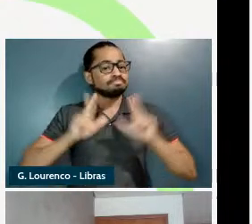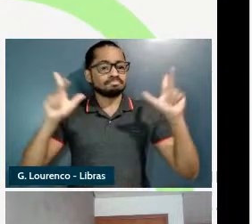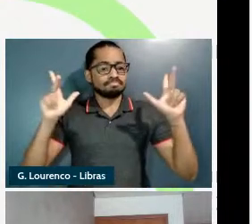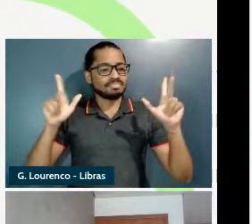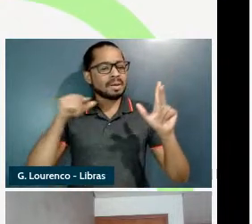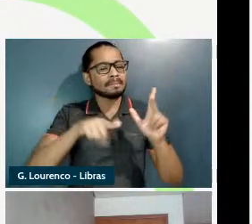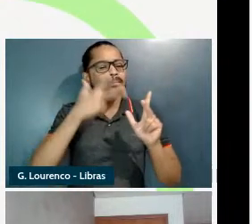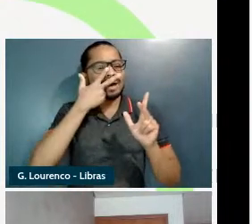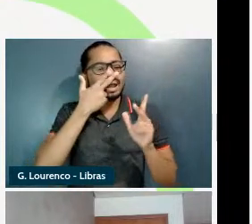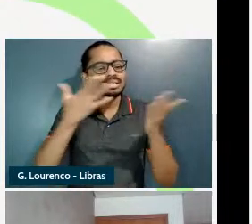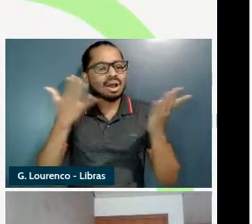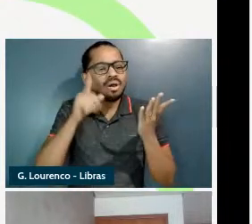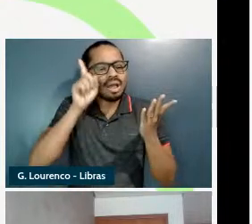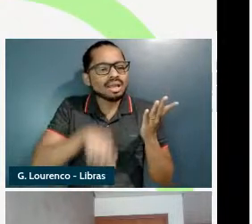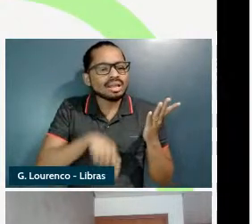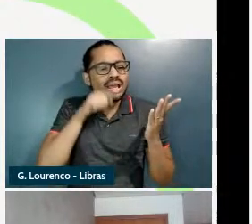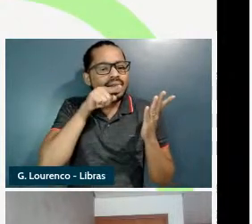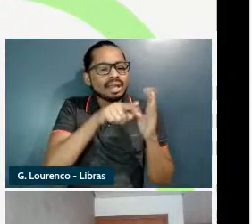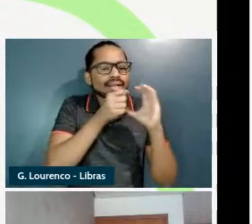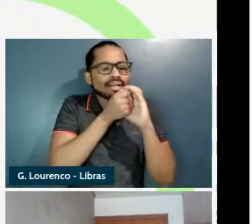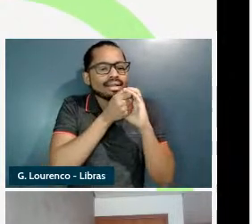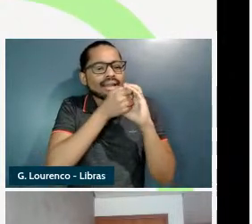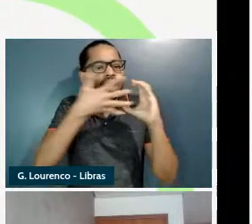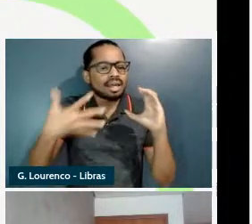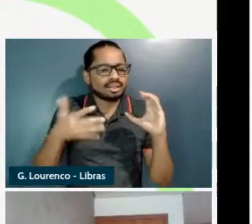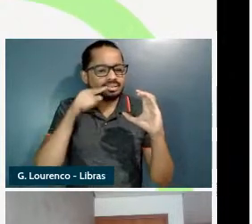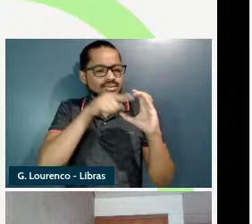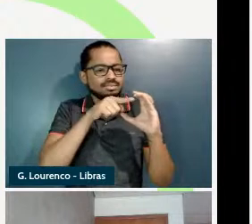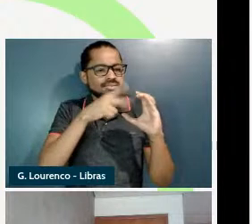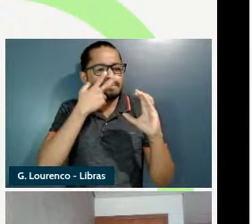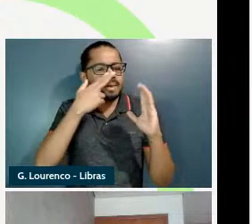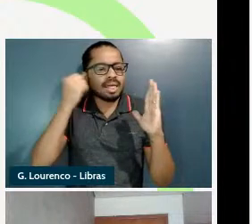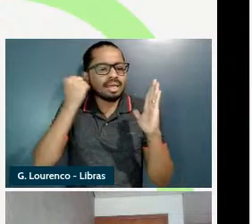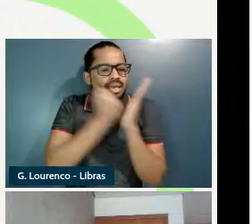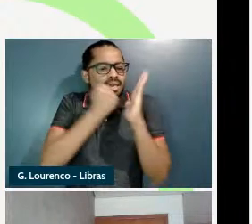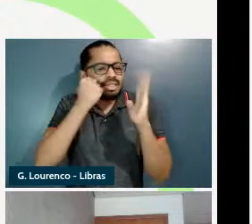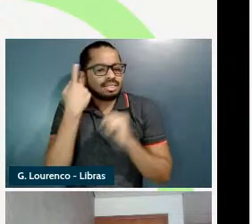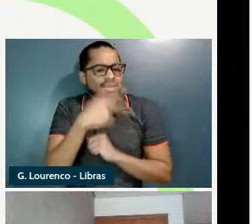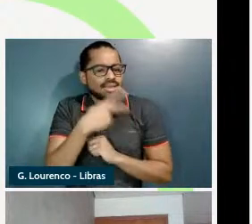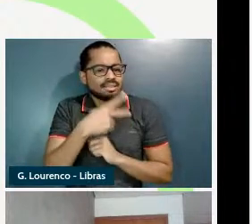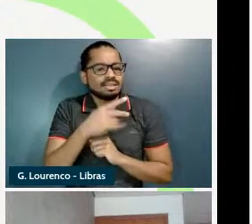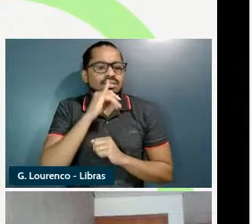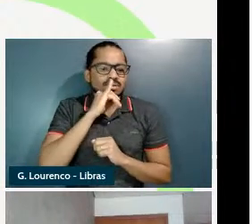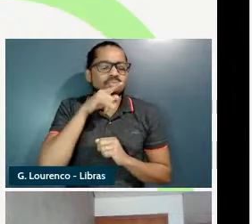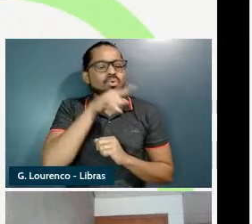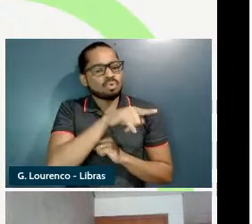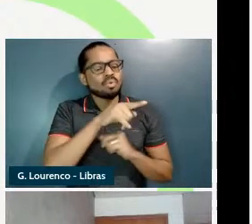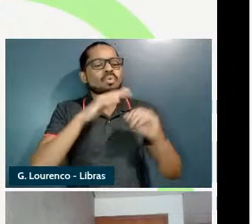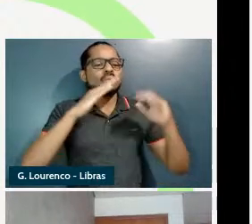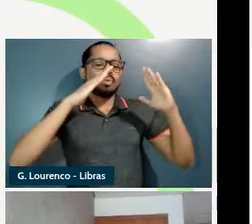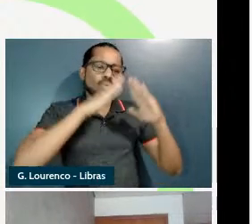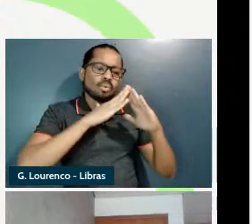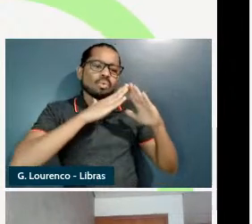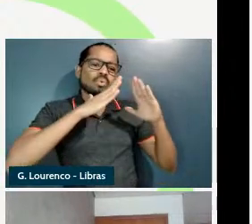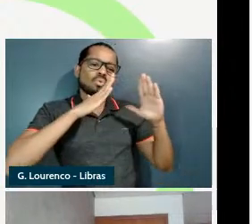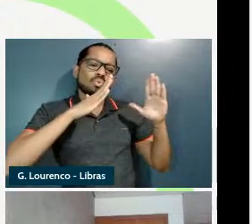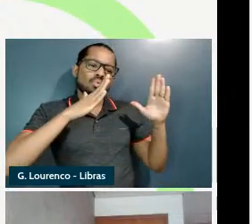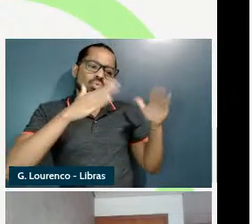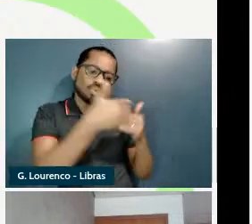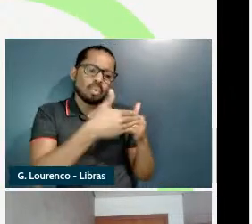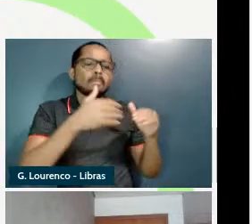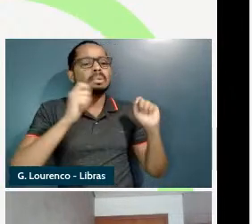propriedade do depósito uma característica do depósito ele conseguiu ele teve a capacidade de armazenar as 25 mil